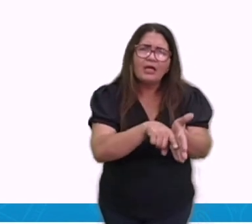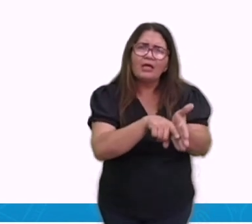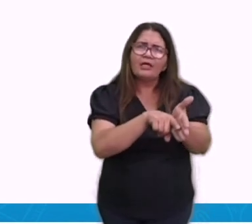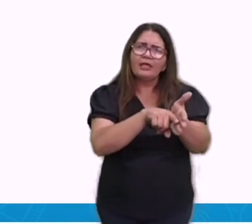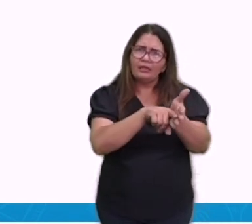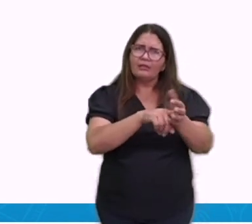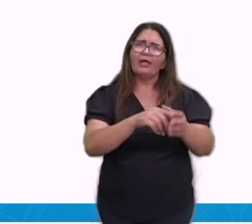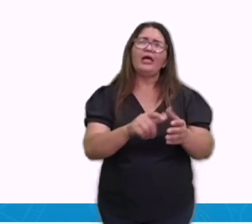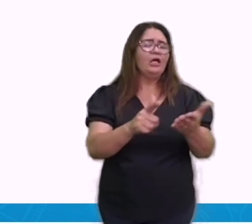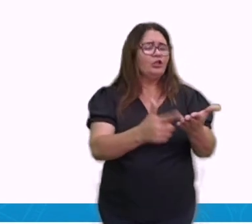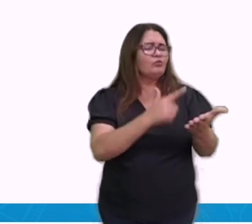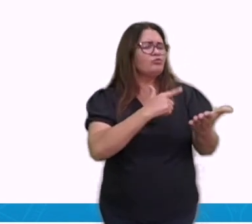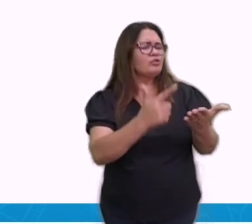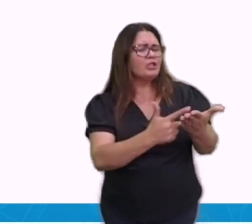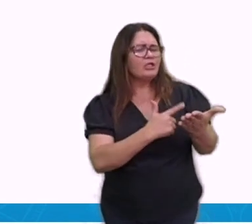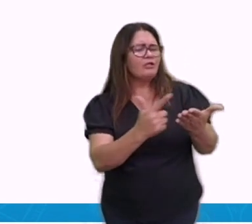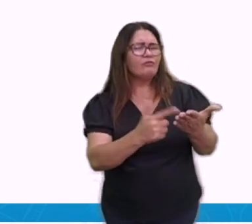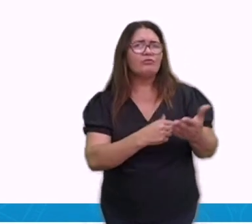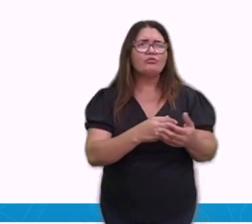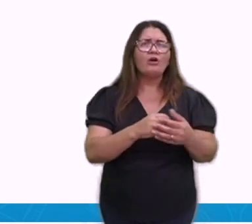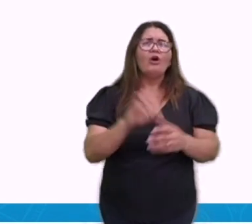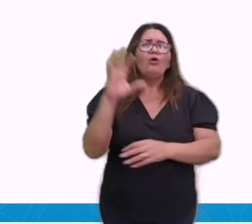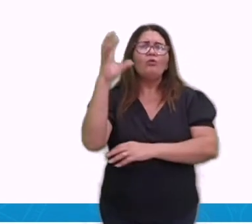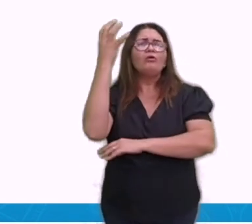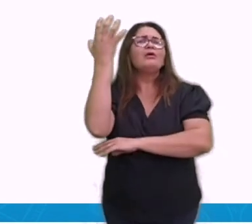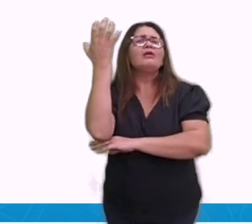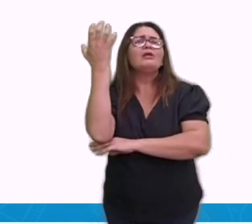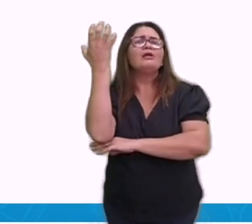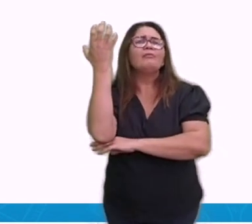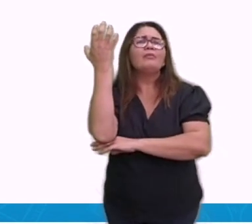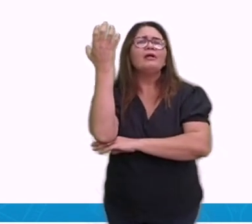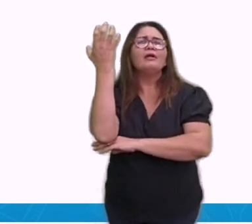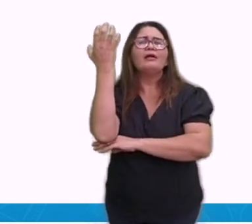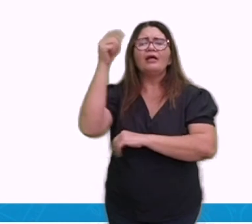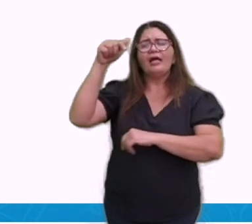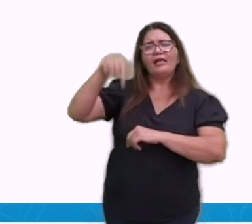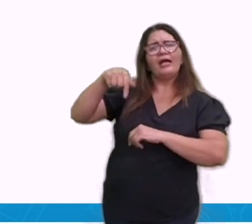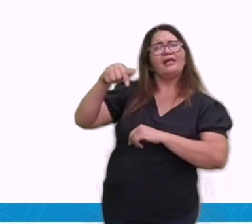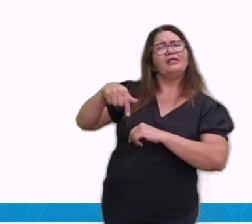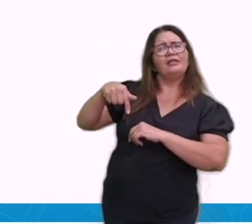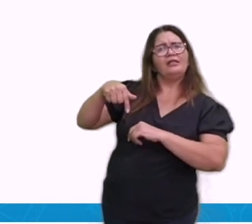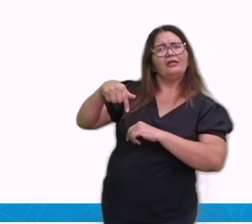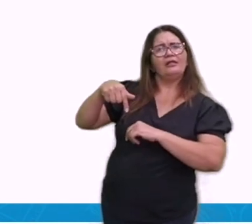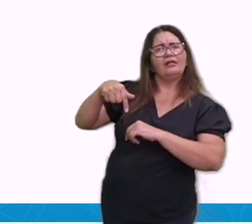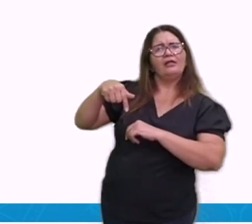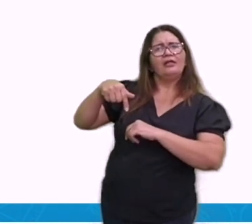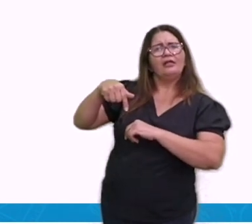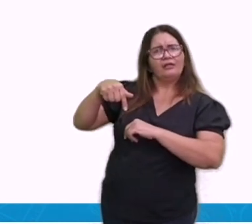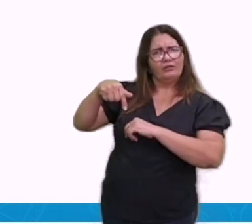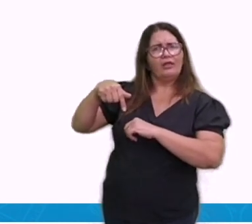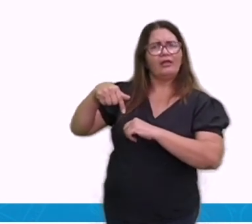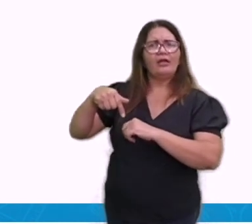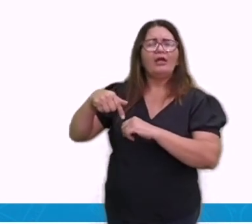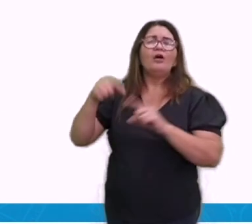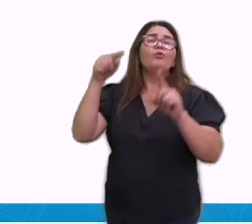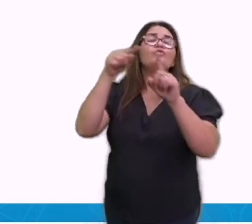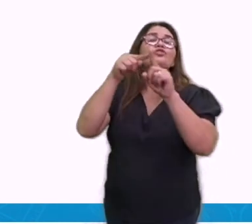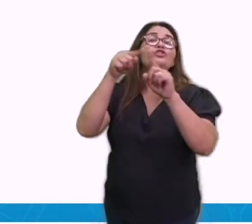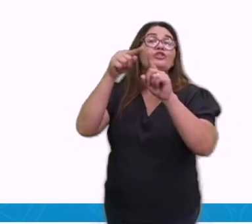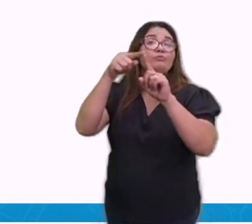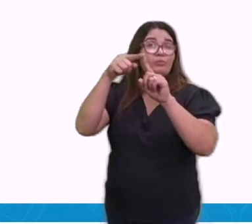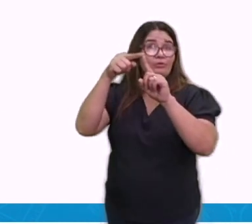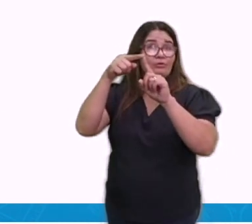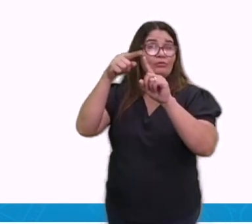buscar qual é o clima que mais predomina na região de Governador Valadares e escrever o nome desse